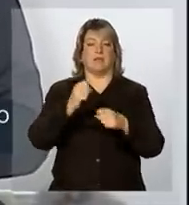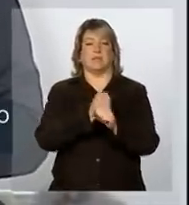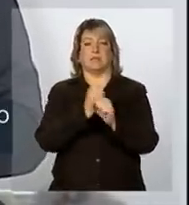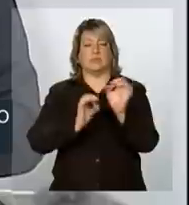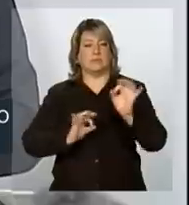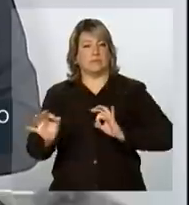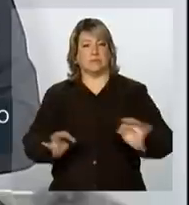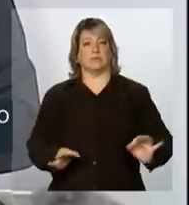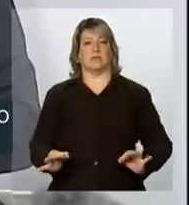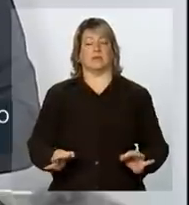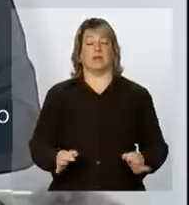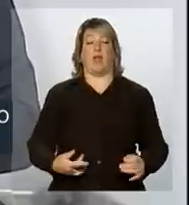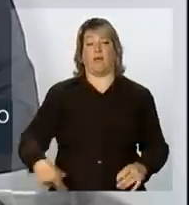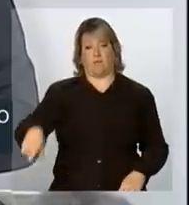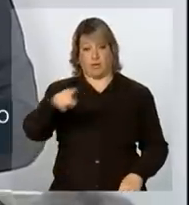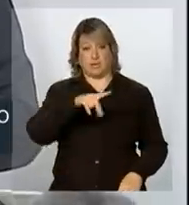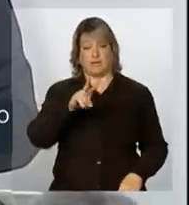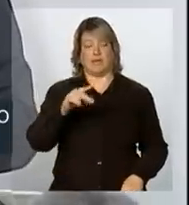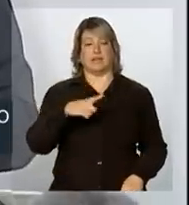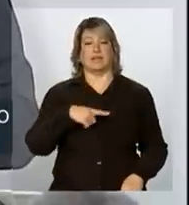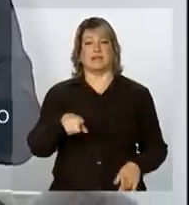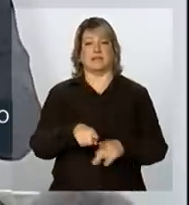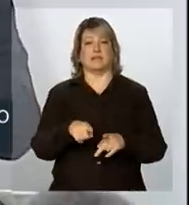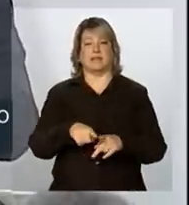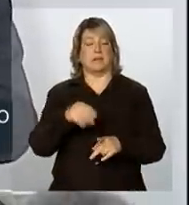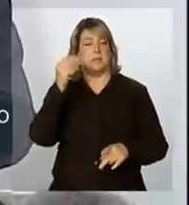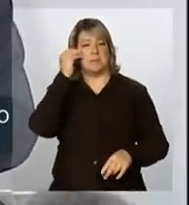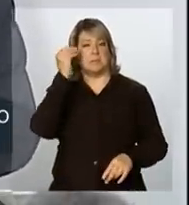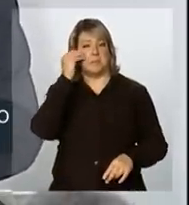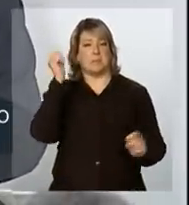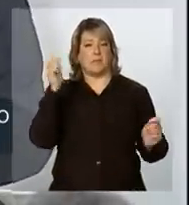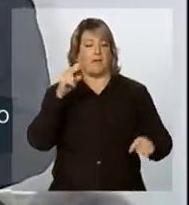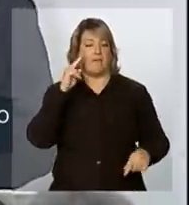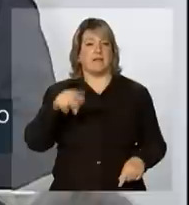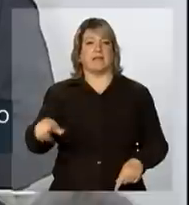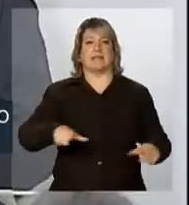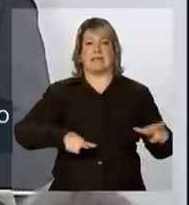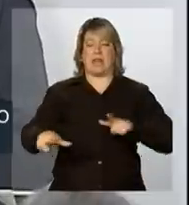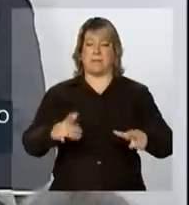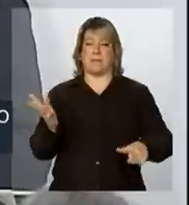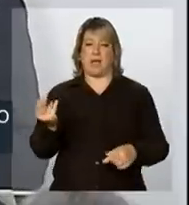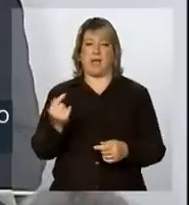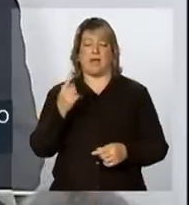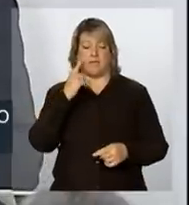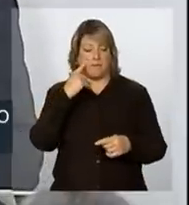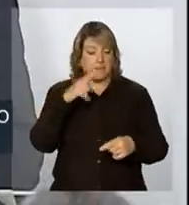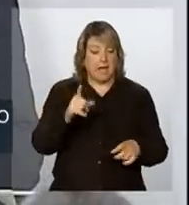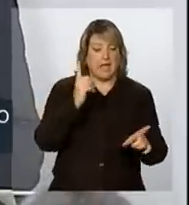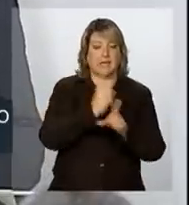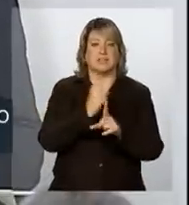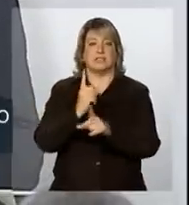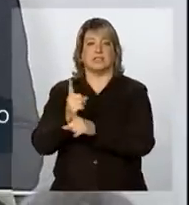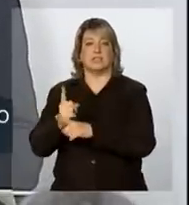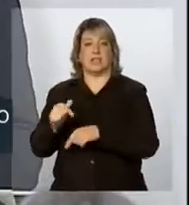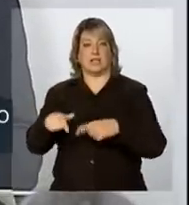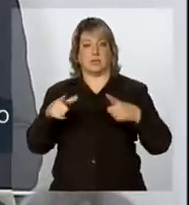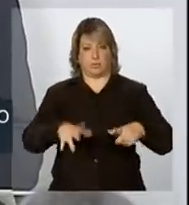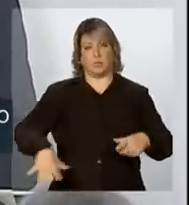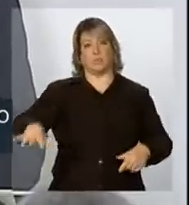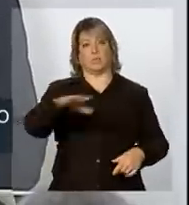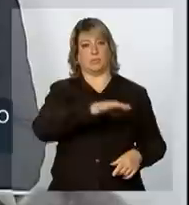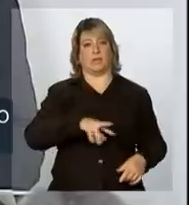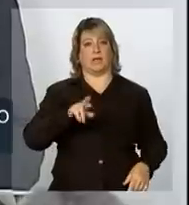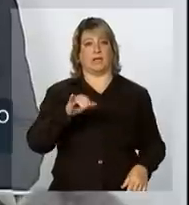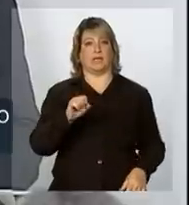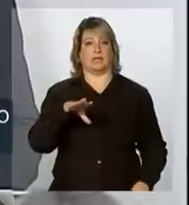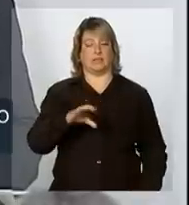aqui testemunhar, um grande trabalho de mapeamento e identificação dessas áreas de risco e aperfeiçoando